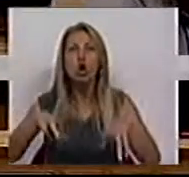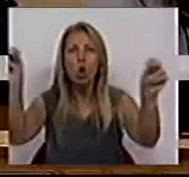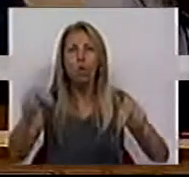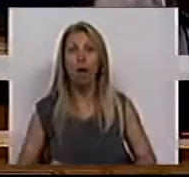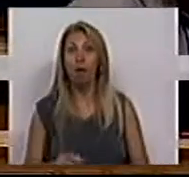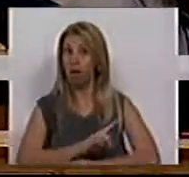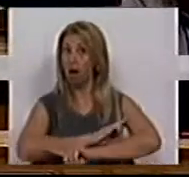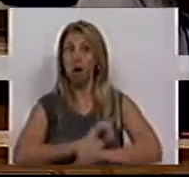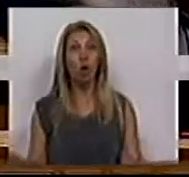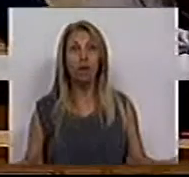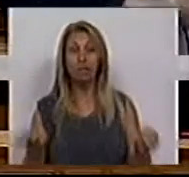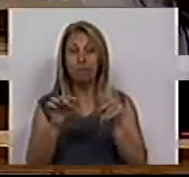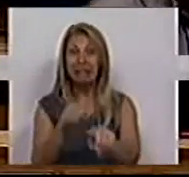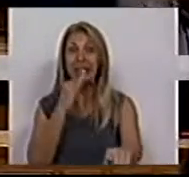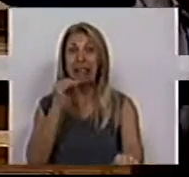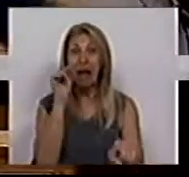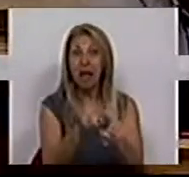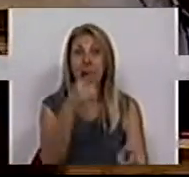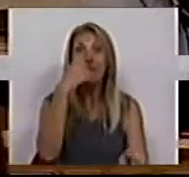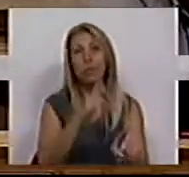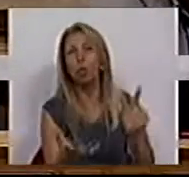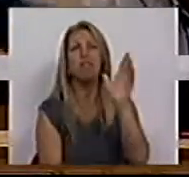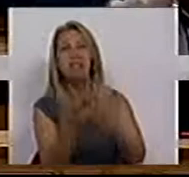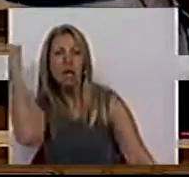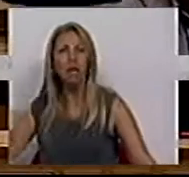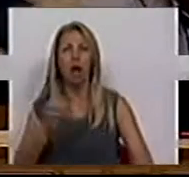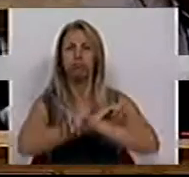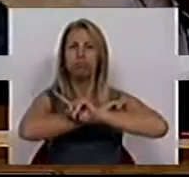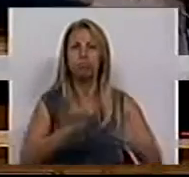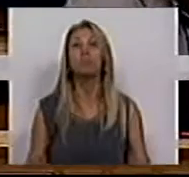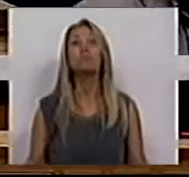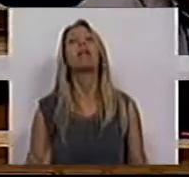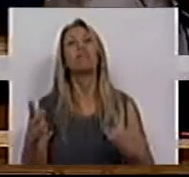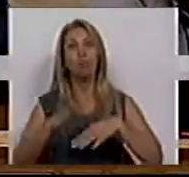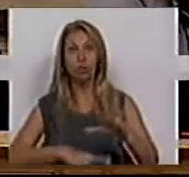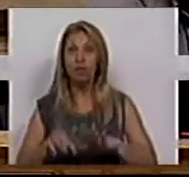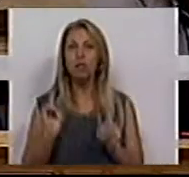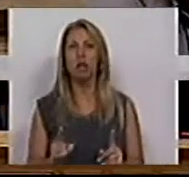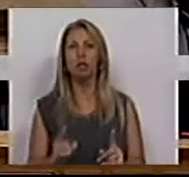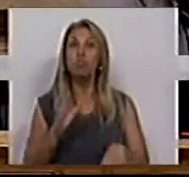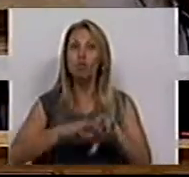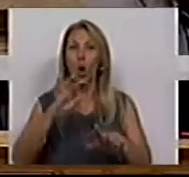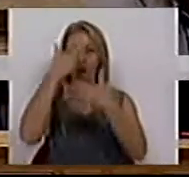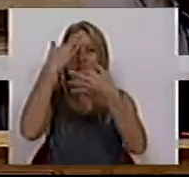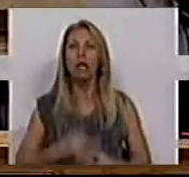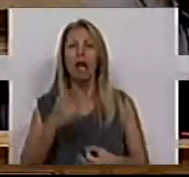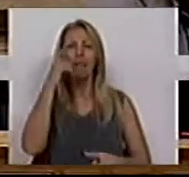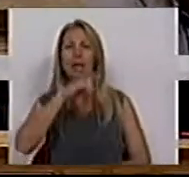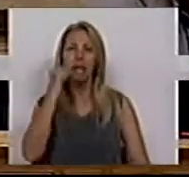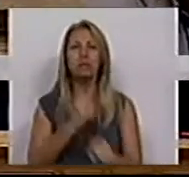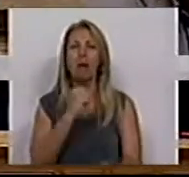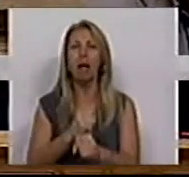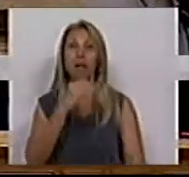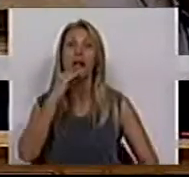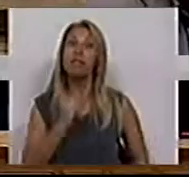que a terra destes rendeiros lhes seja tirada. Vamos fazer isso em nome da dignidade de quem trabalha à terra